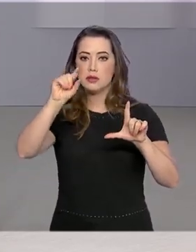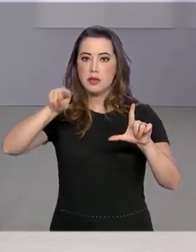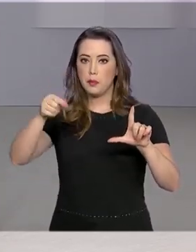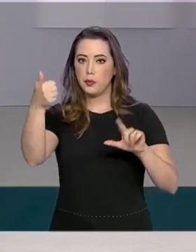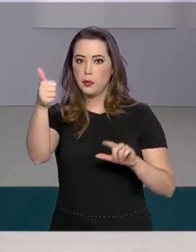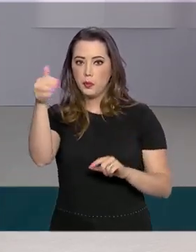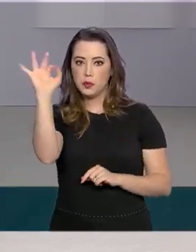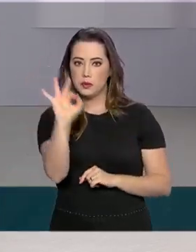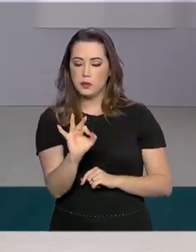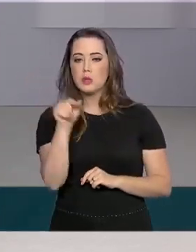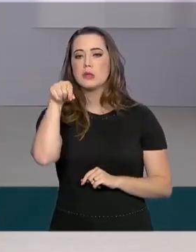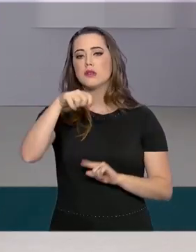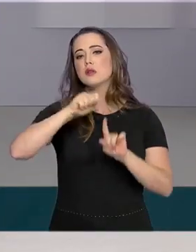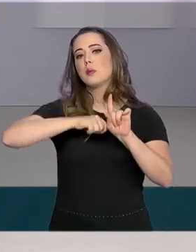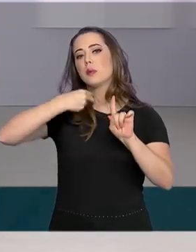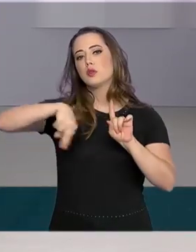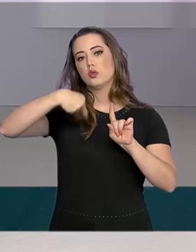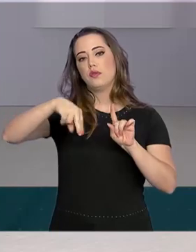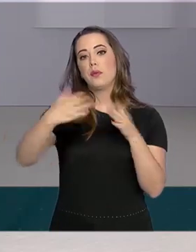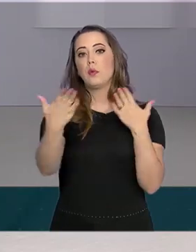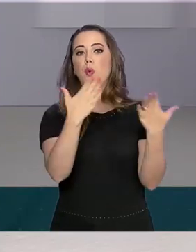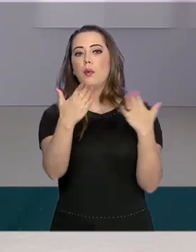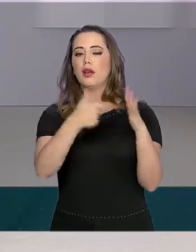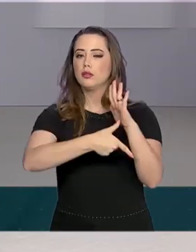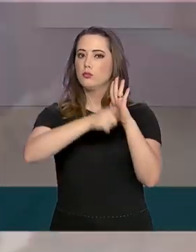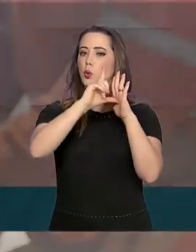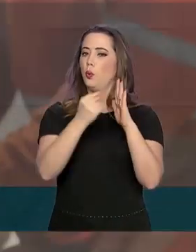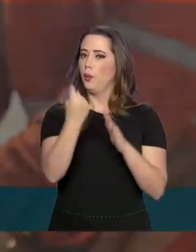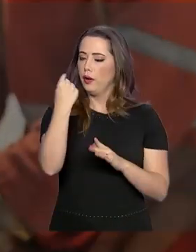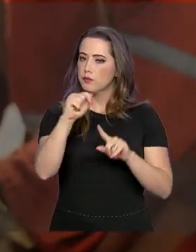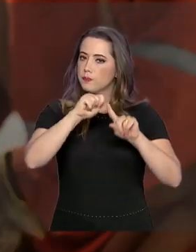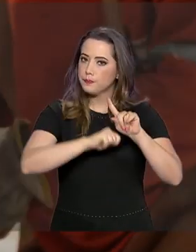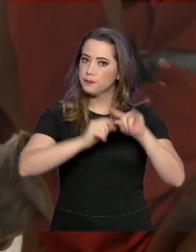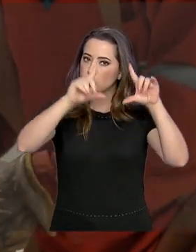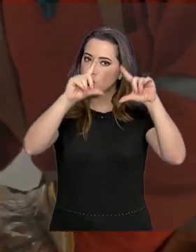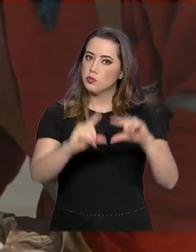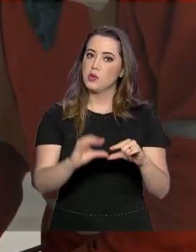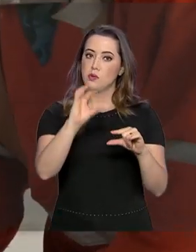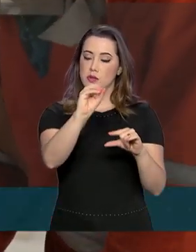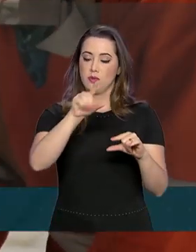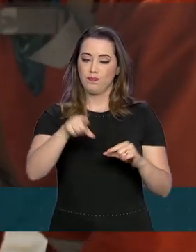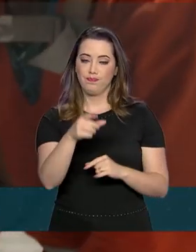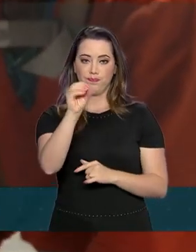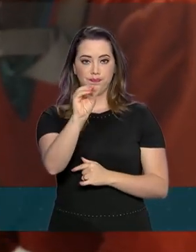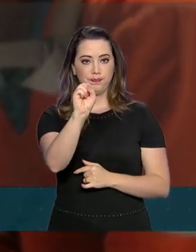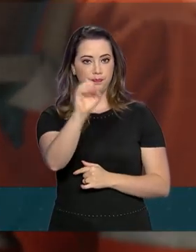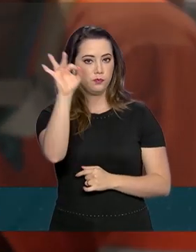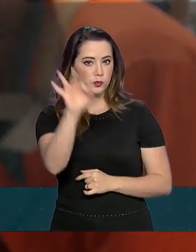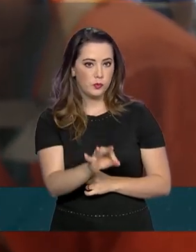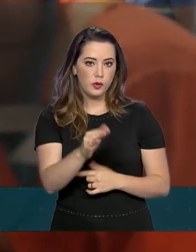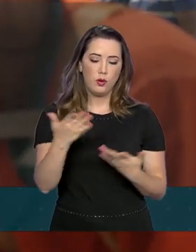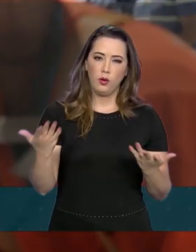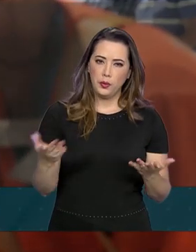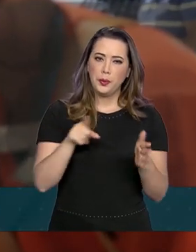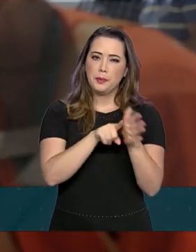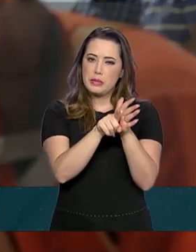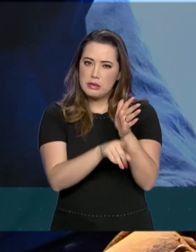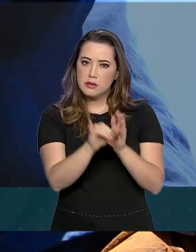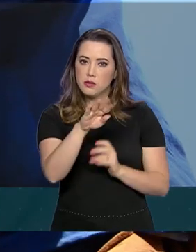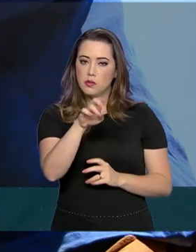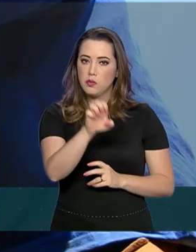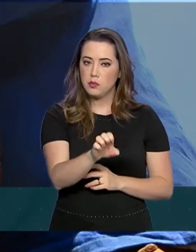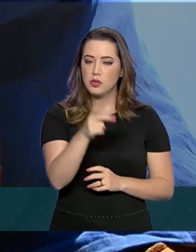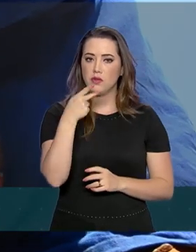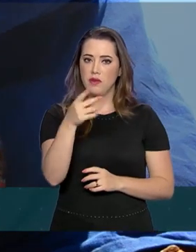,11% em novembro em relação ao mês anterior, uma queda de 0,08 ponto percentual. Segundo o IBGE,